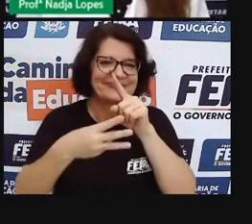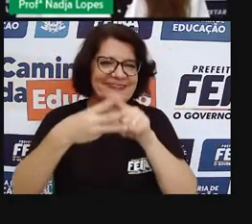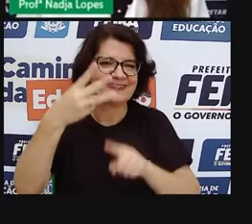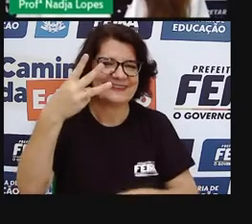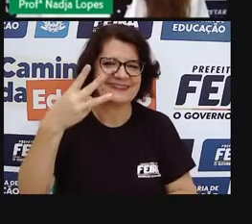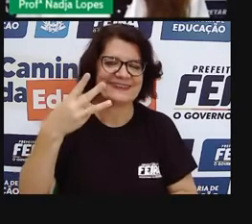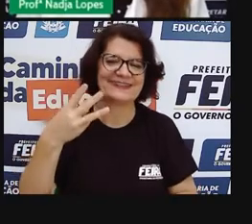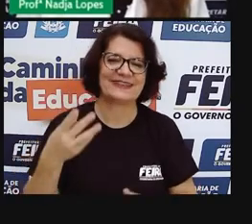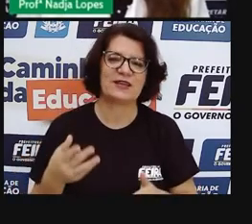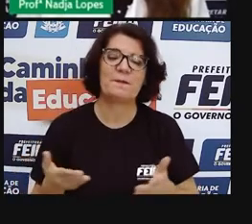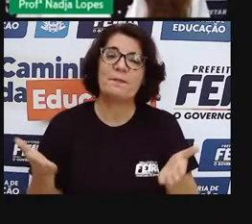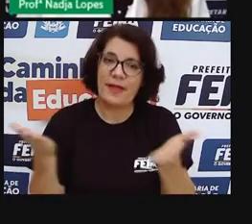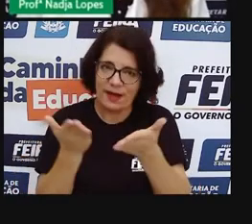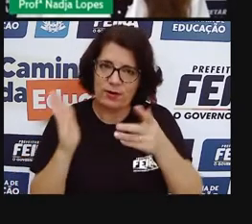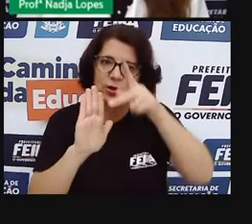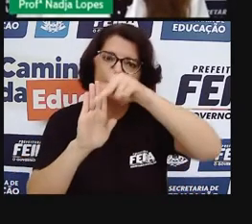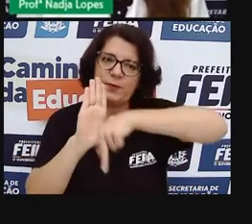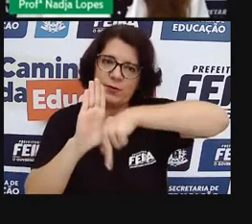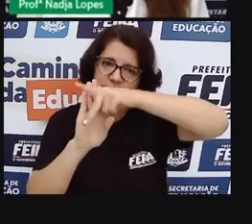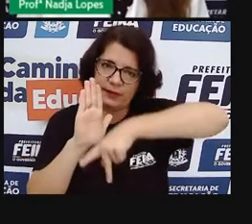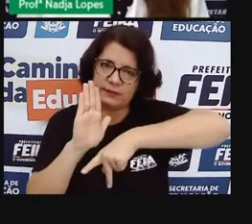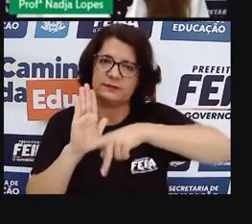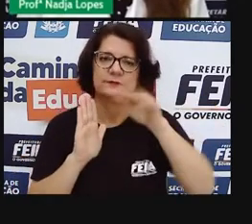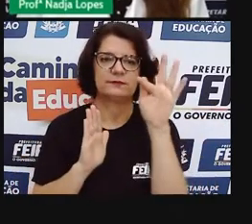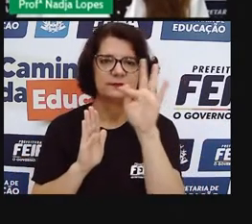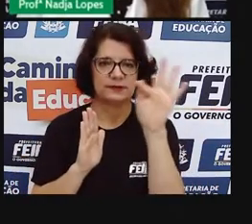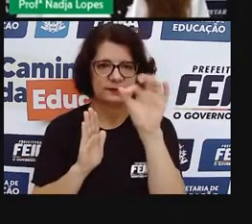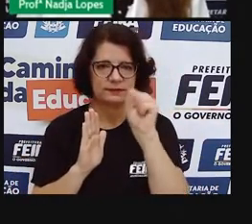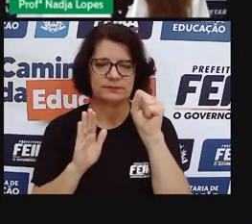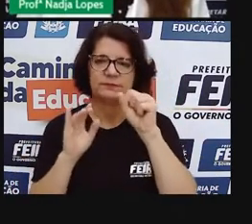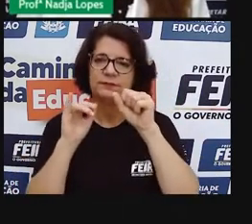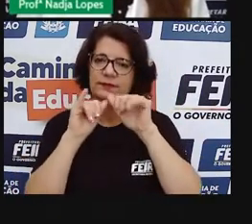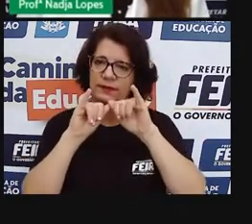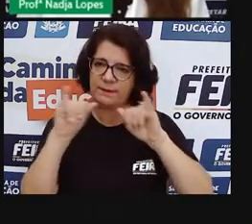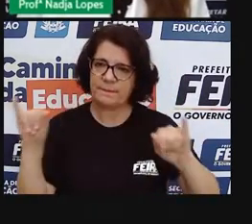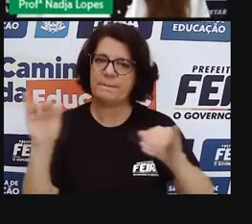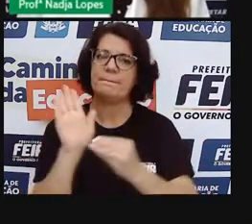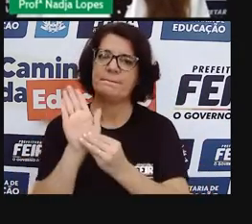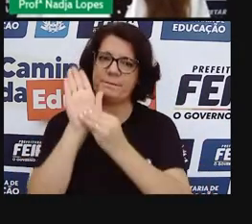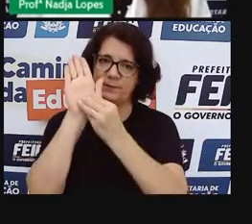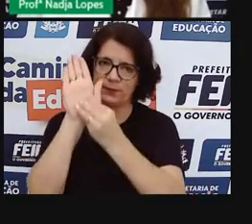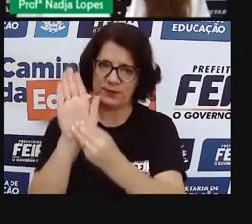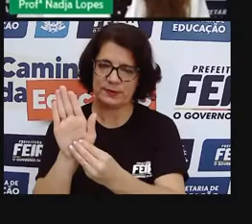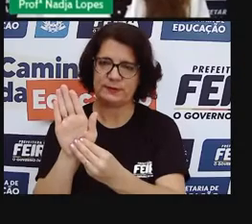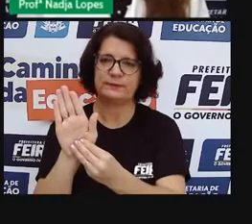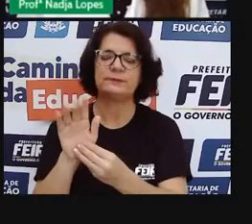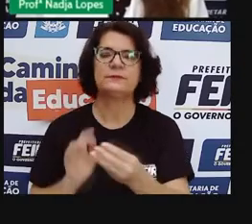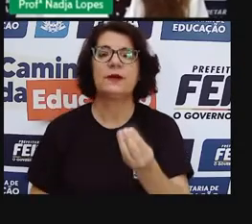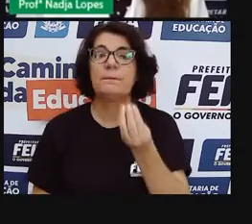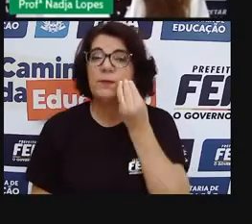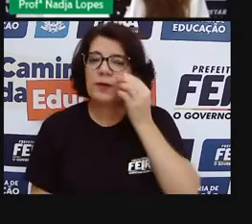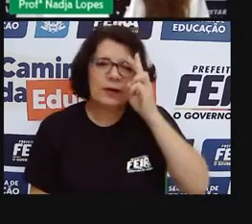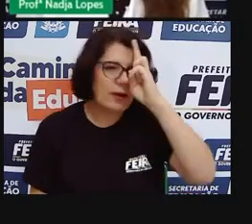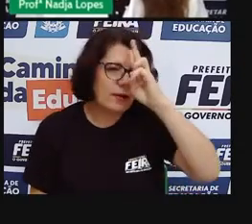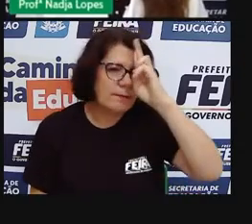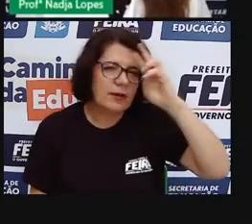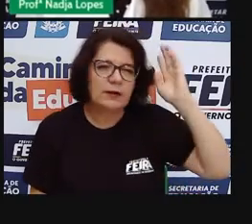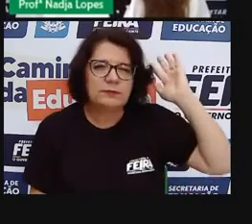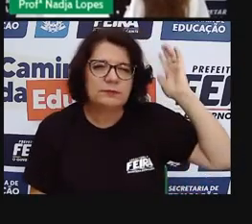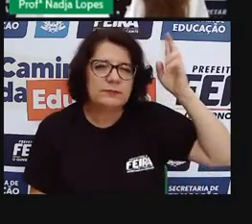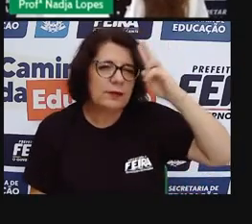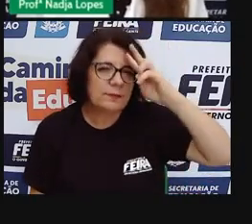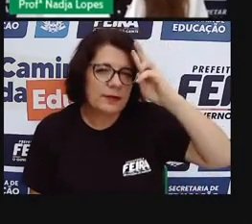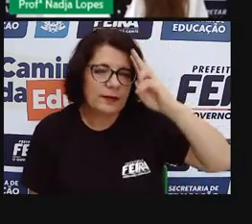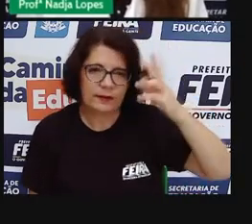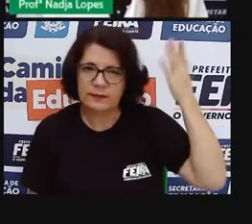No nosso projeto de feira, a gente vai lembrar que na